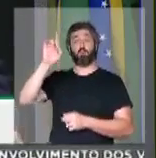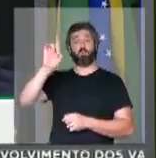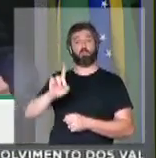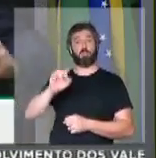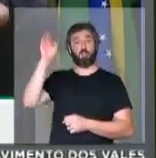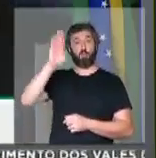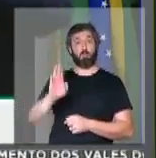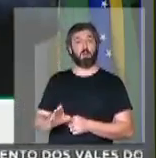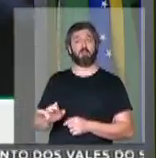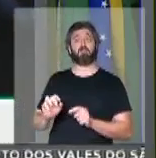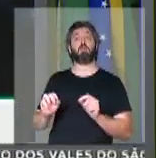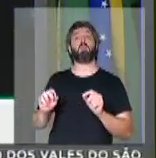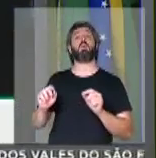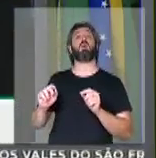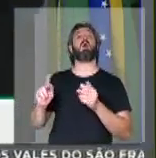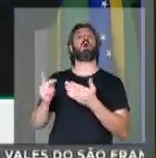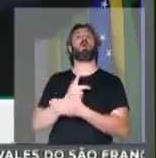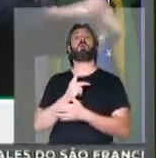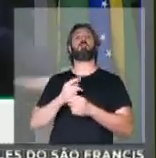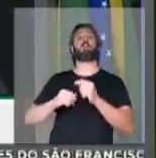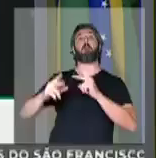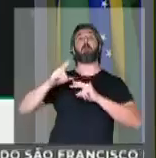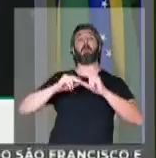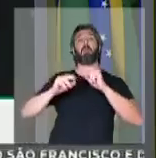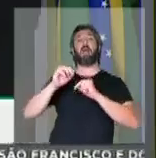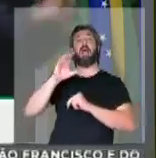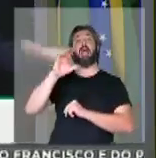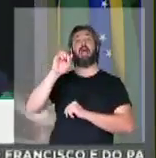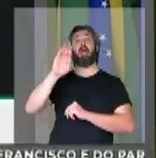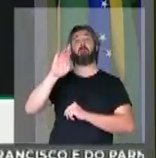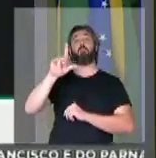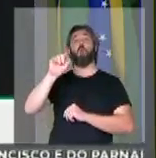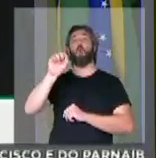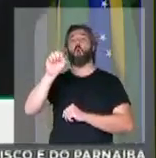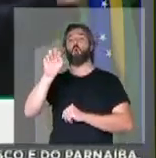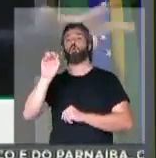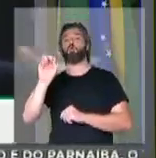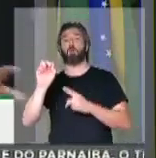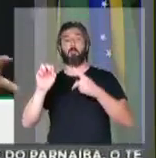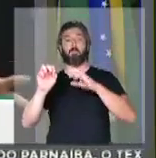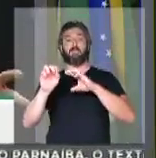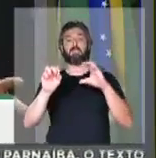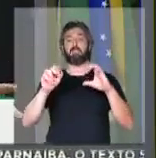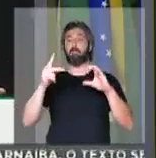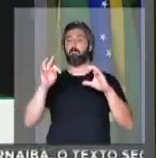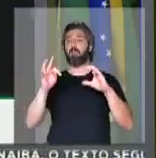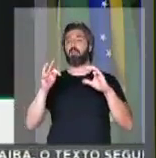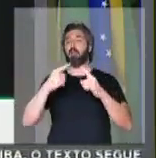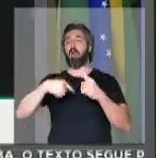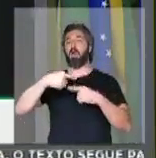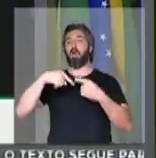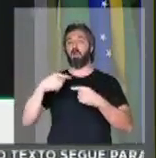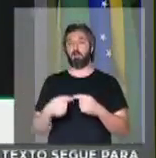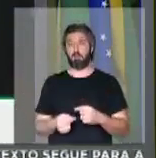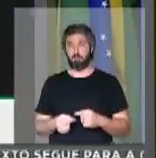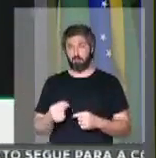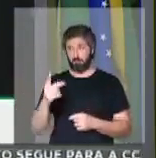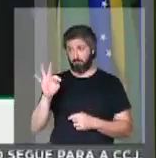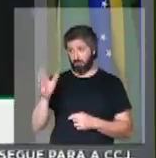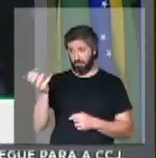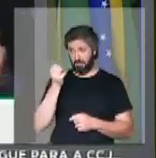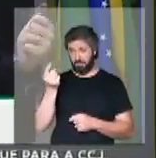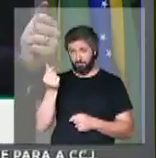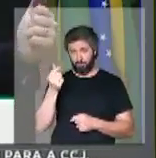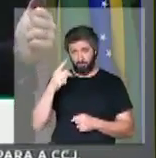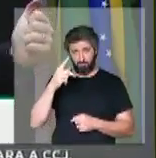Direito, o que eram esses diálogos cabulosos do Partido dos Trabalhadores com o PCC. O PT recebia